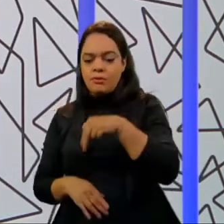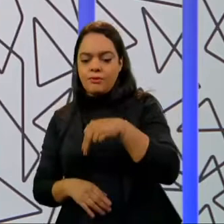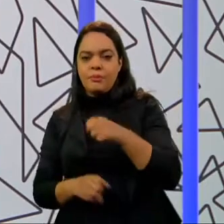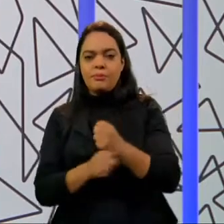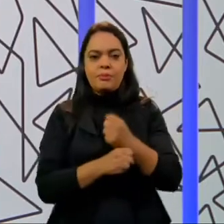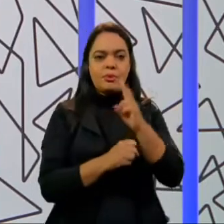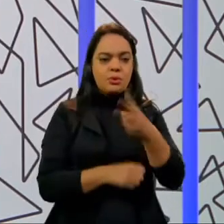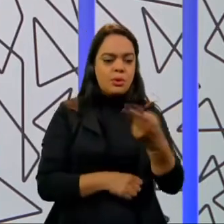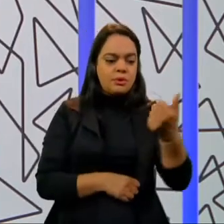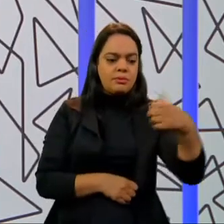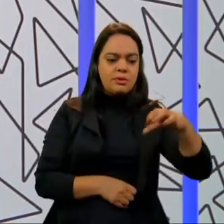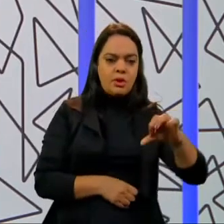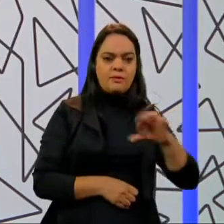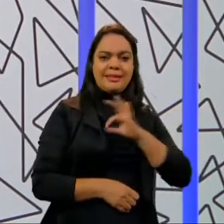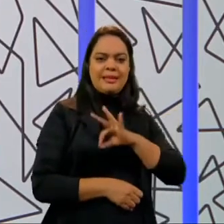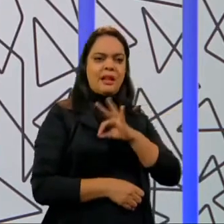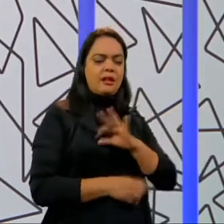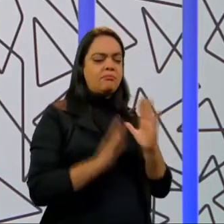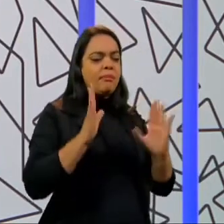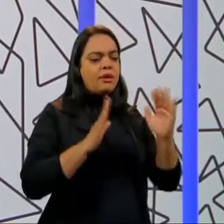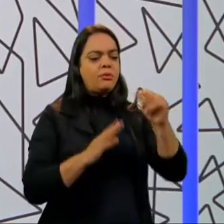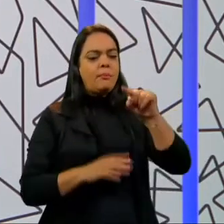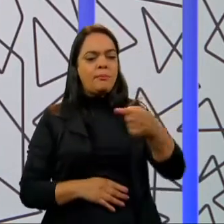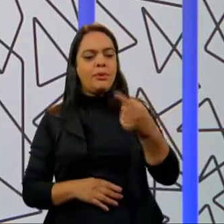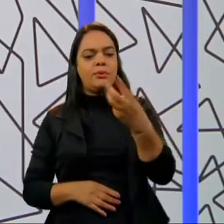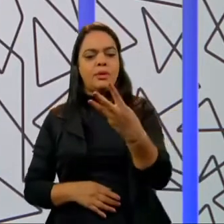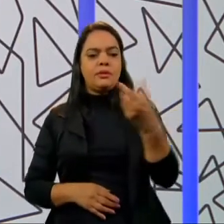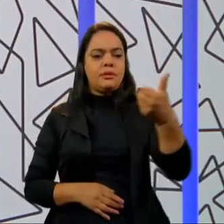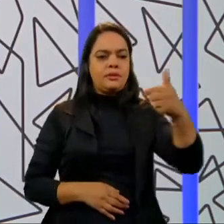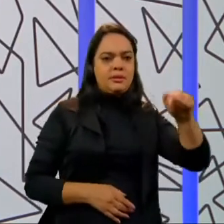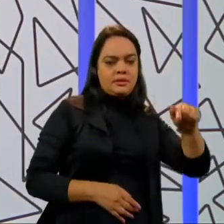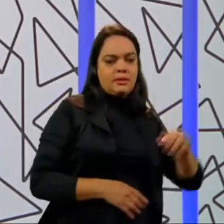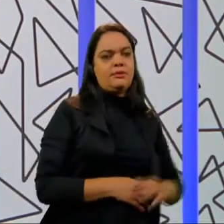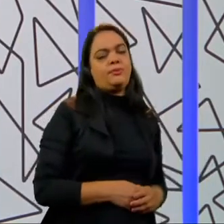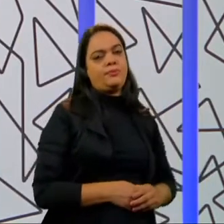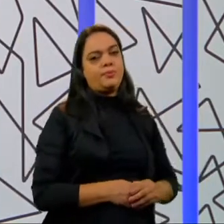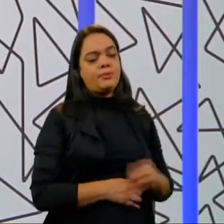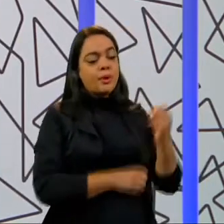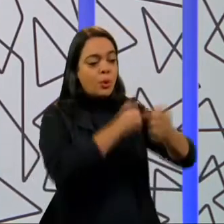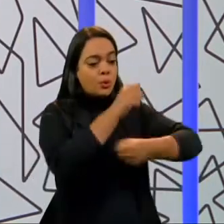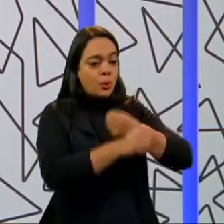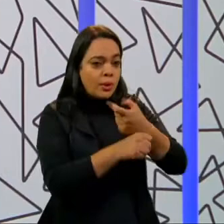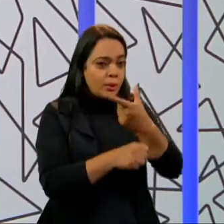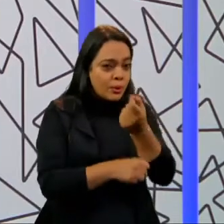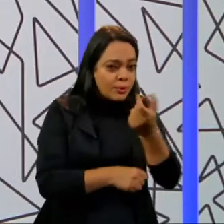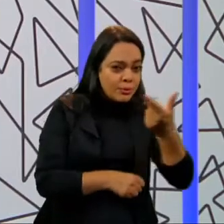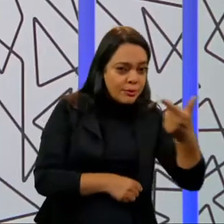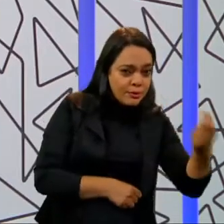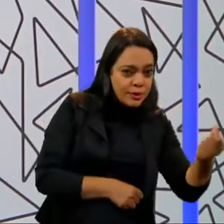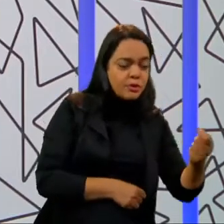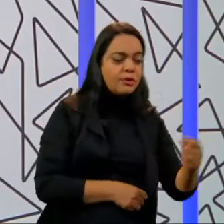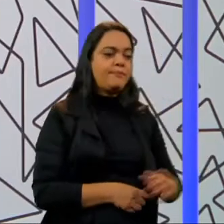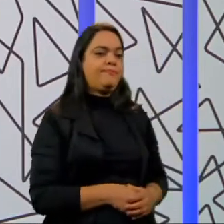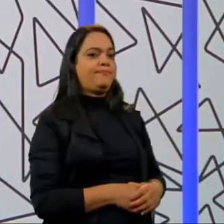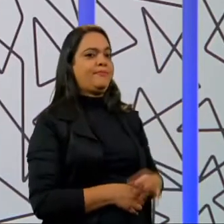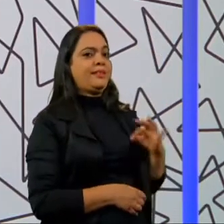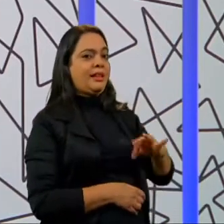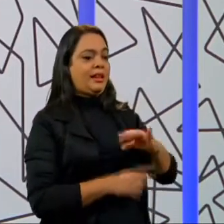era de R$ 1.317,00. Entre setembro e novembro de 2020, R$.302